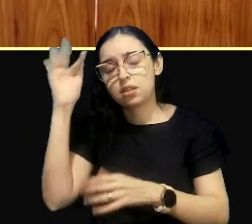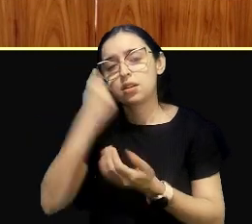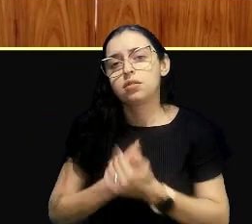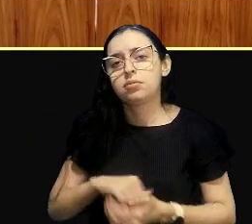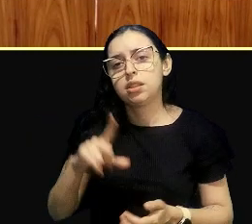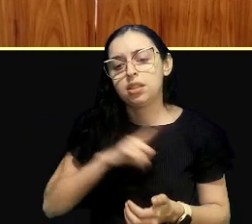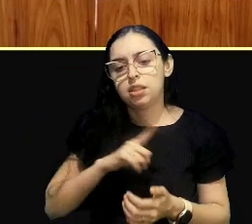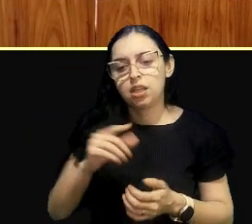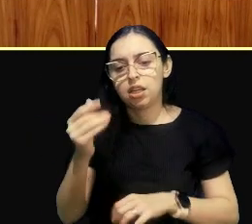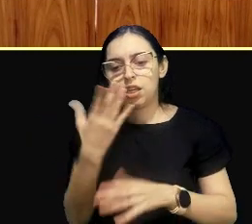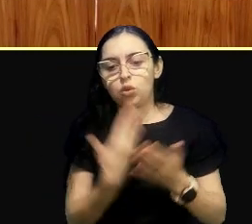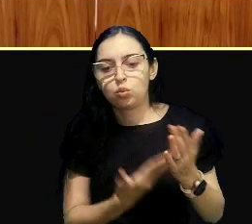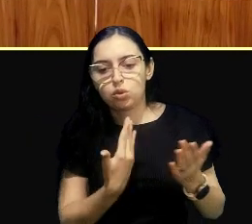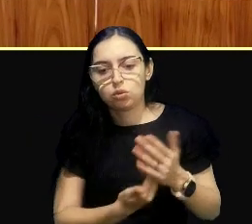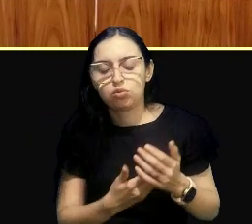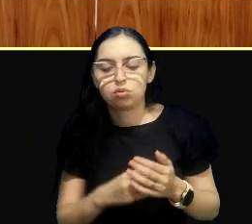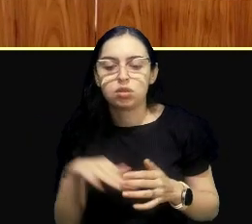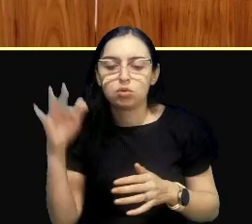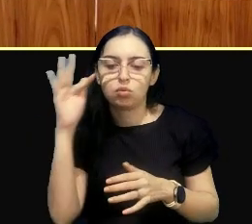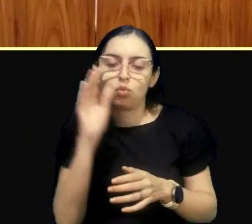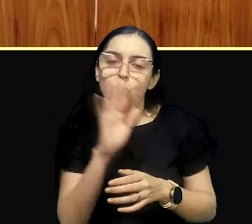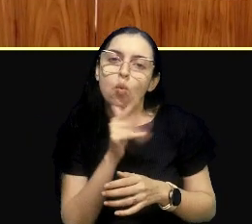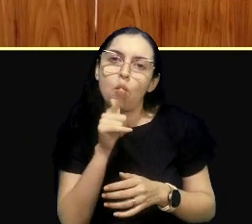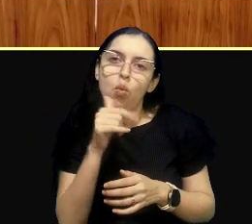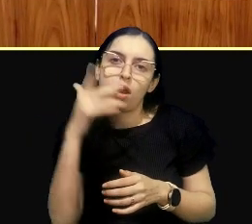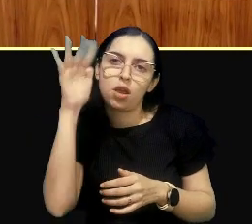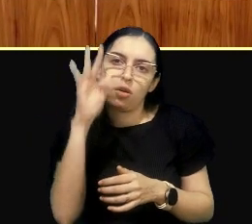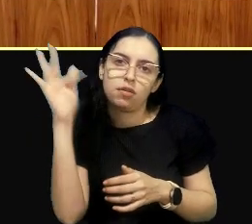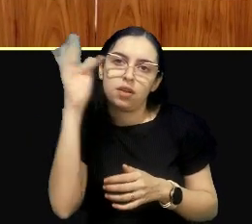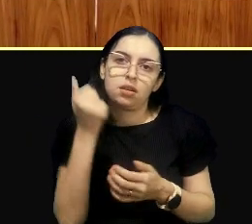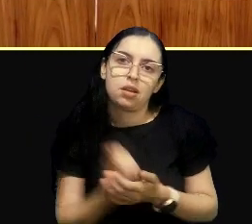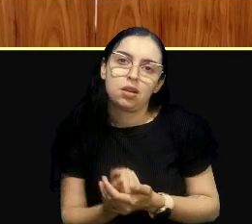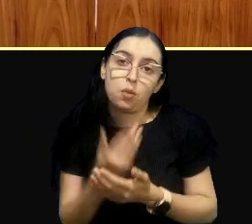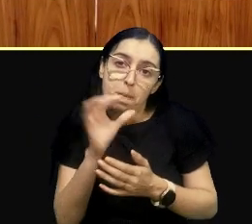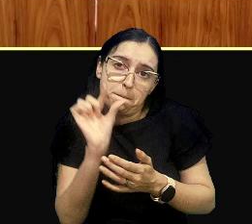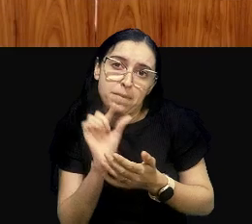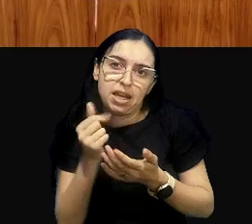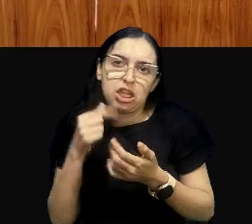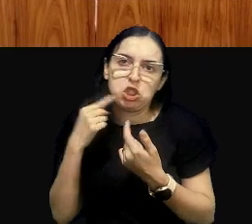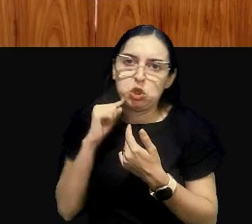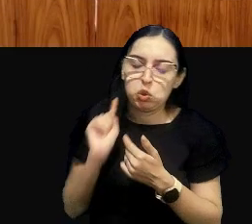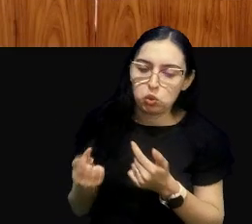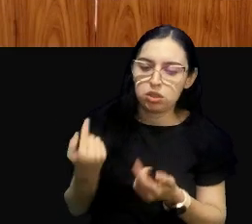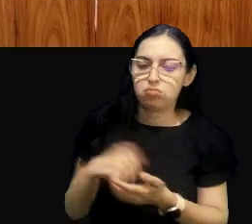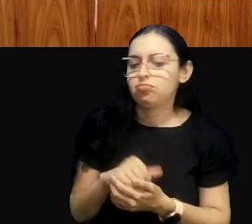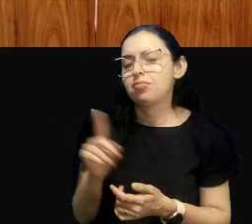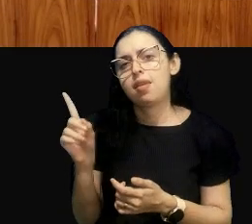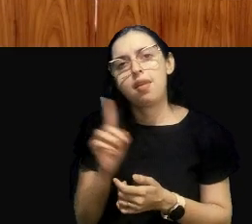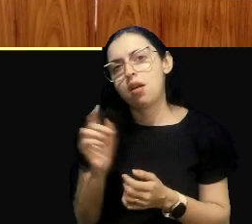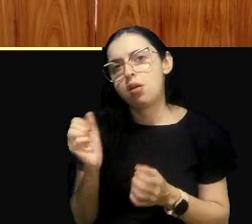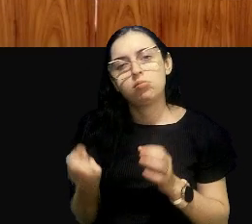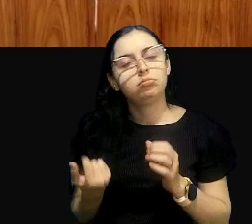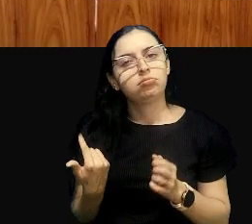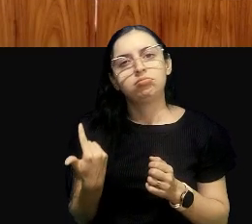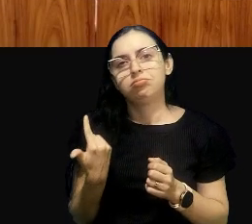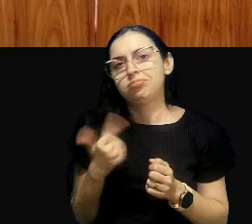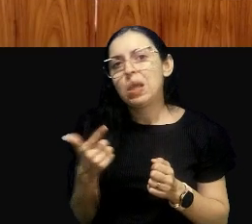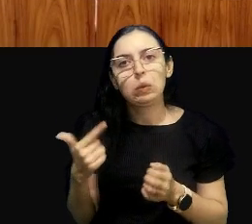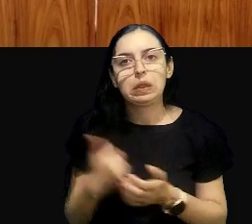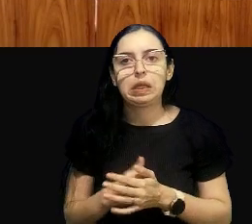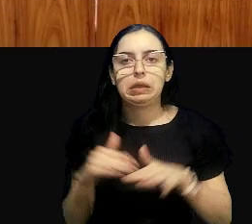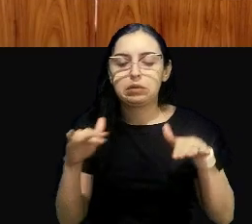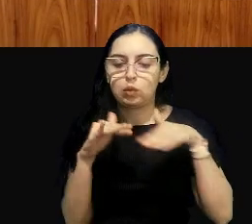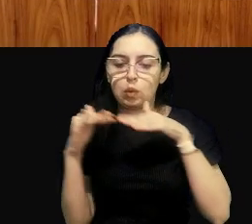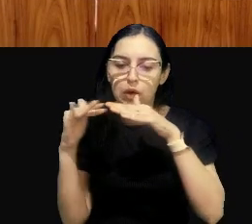estudo que os federais, os rios federais são menos poluídos? Não. Não, isso não existe, essa correlação não.